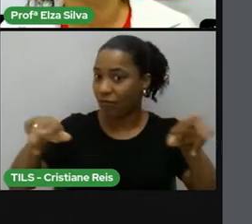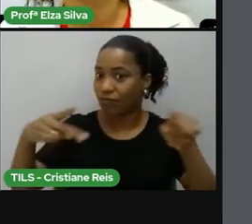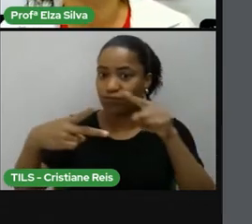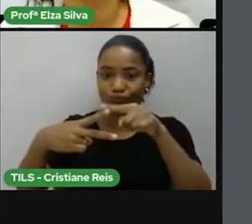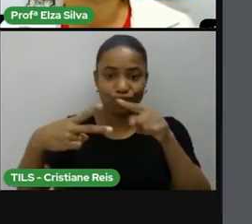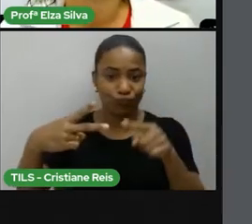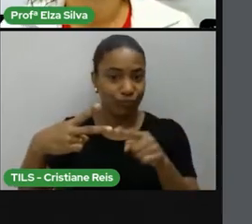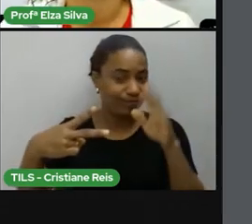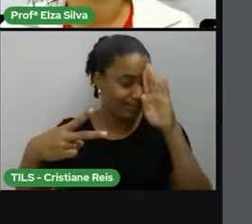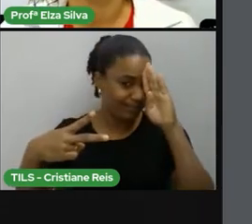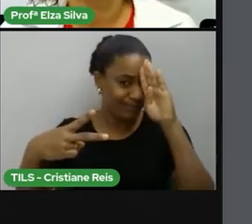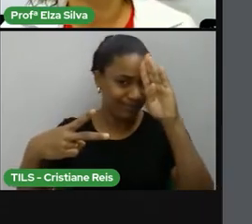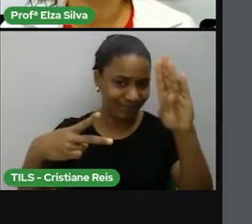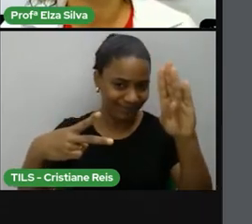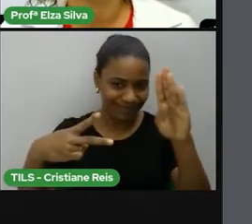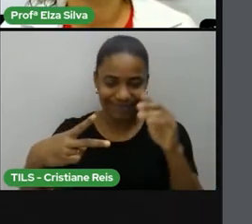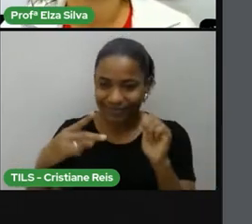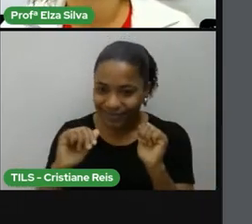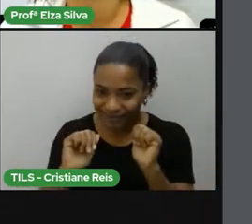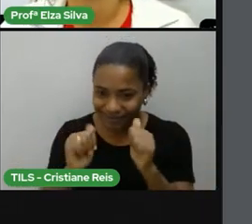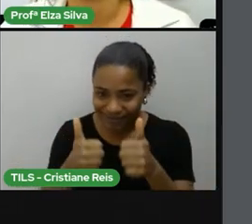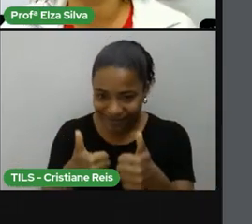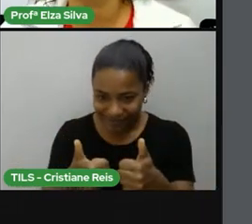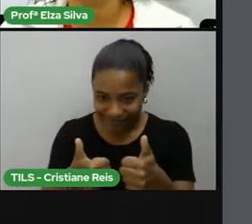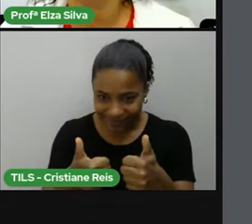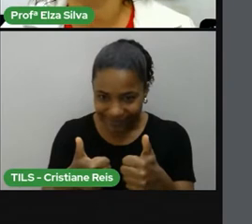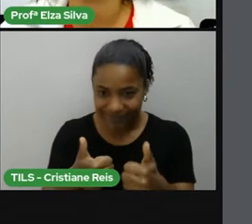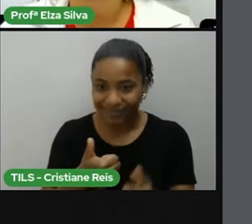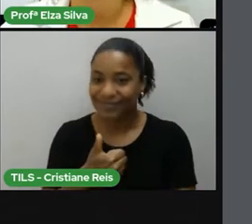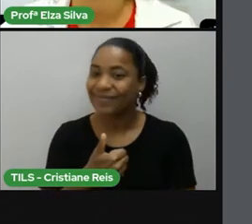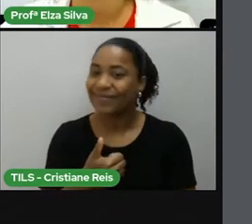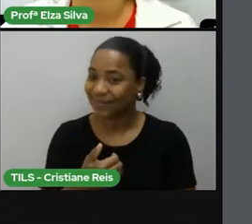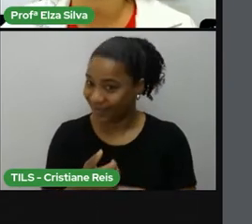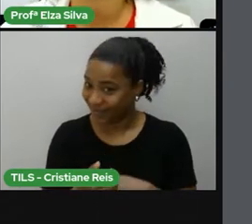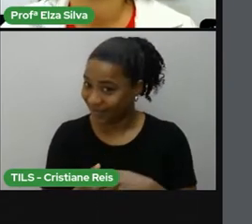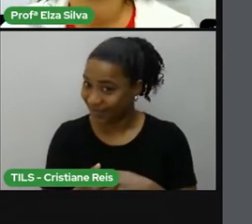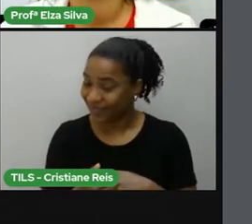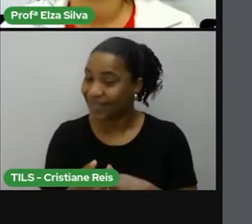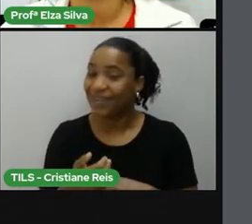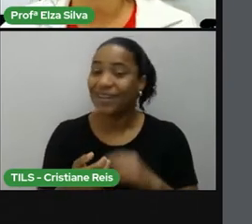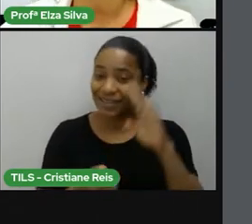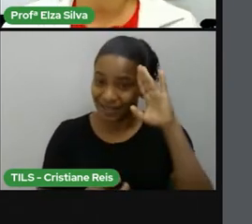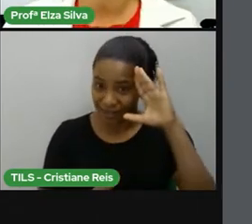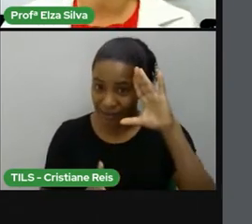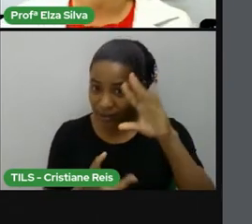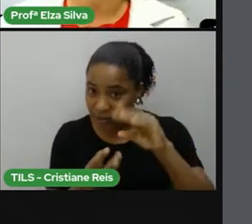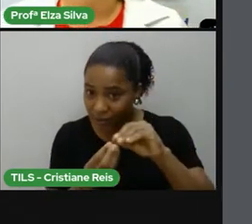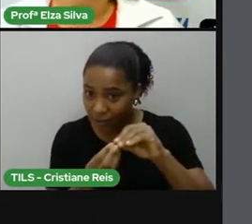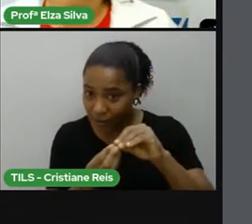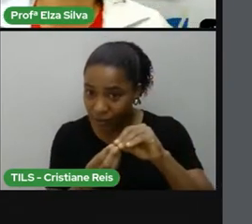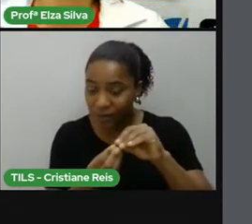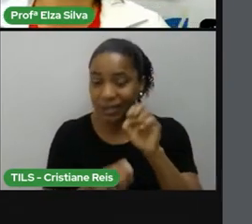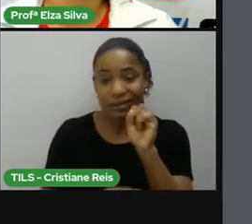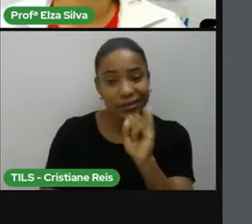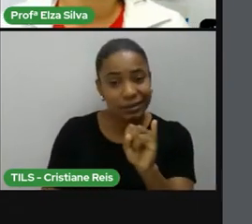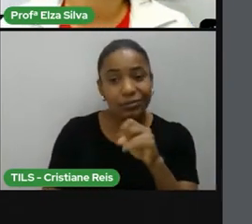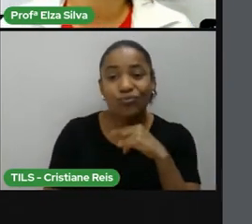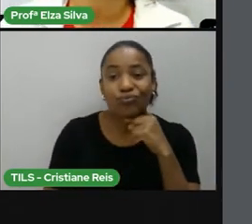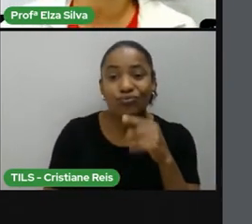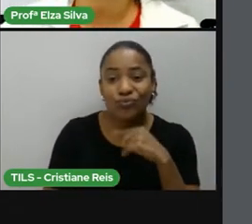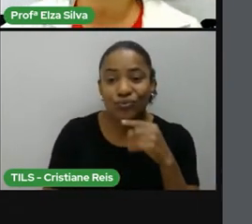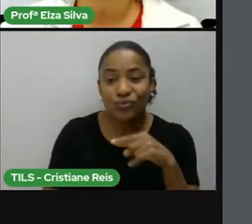Song. Ok? Did you understand me? Vocês me entenderam? Caso tenha ficado alguma dúvida,